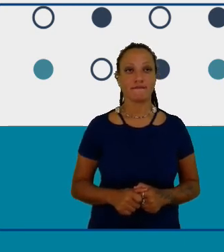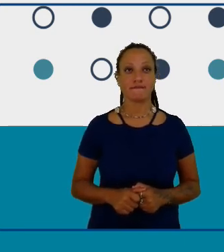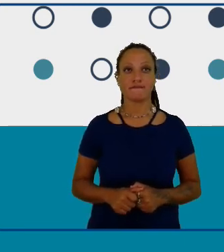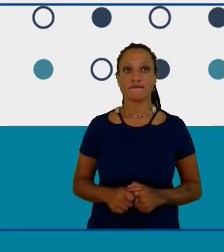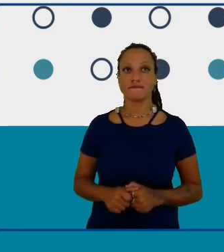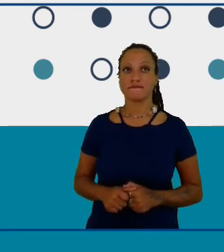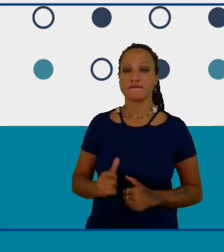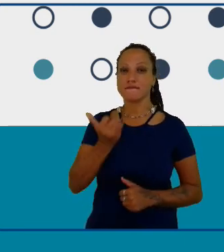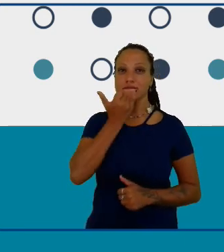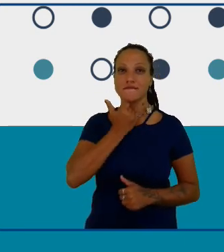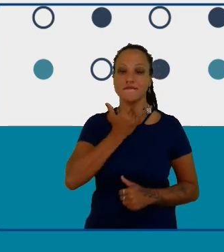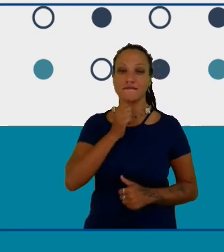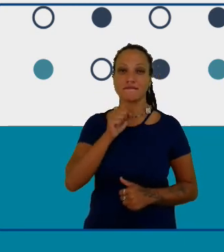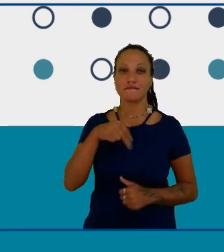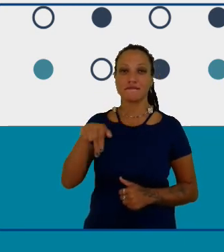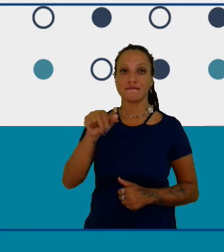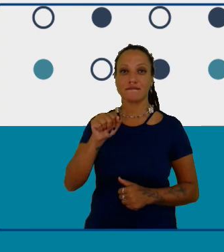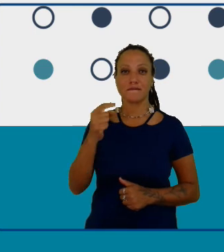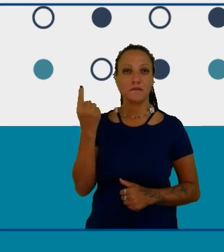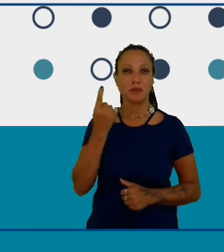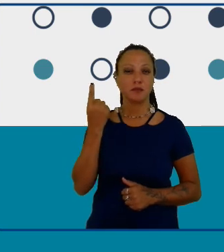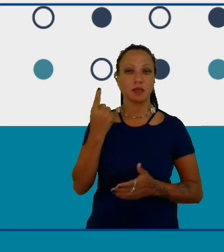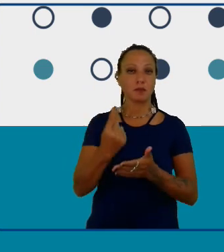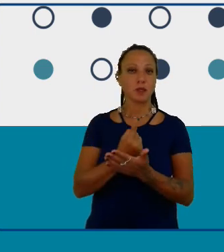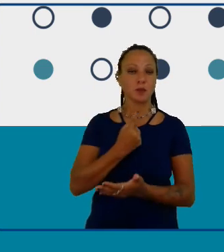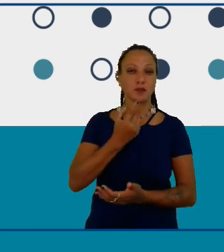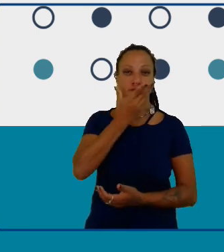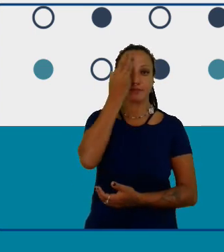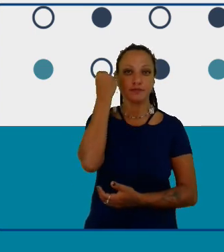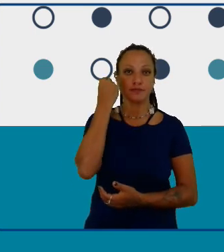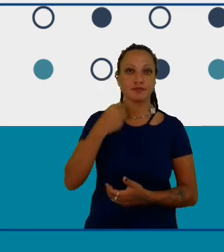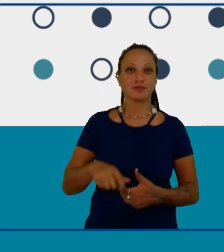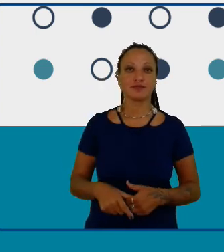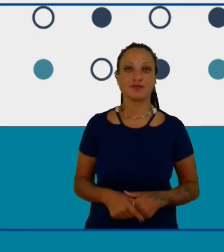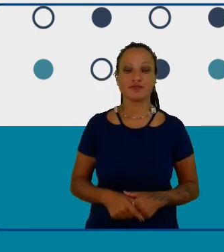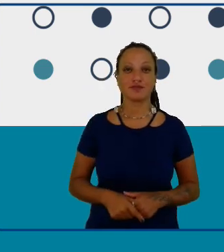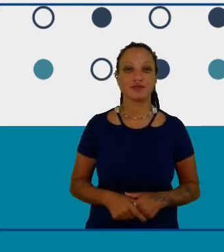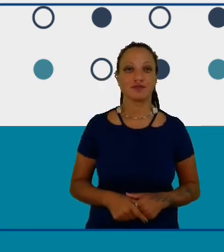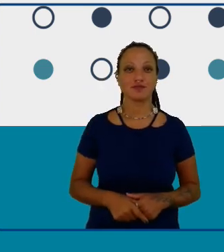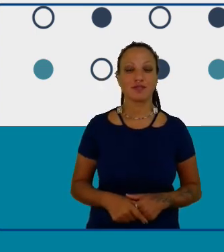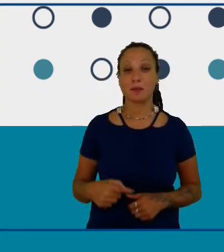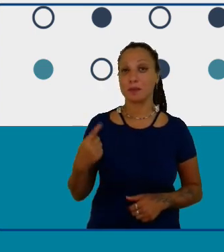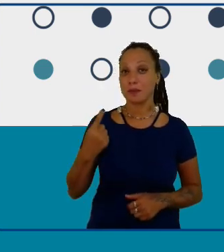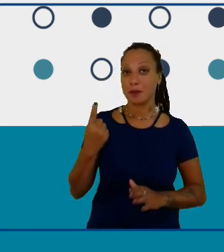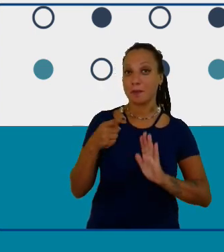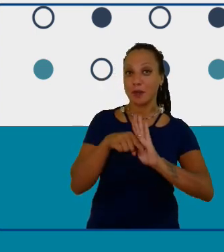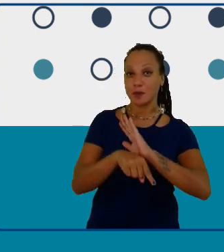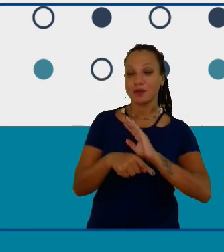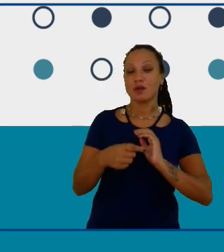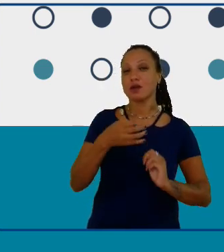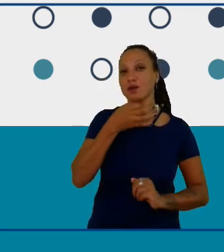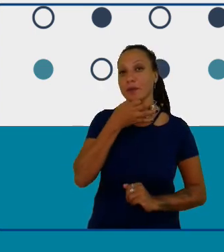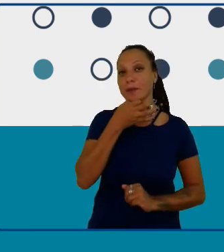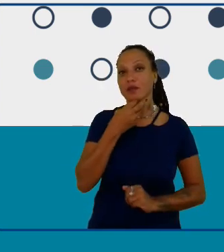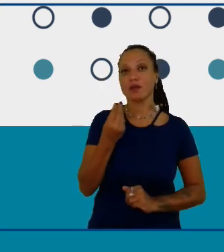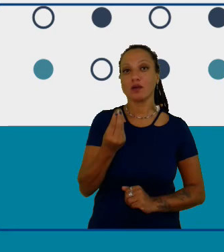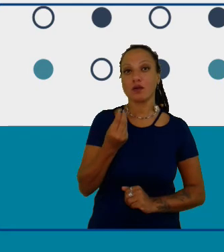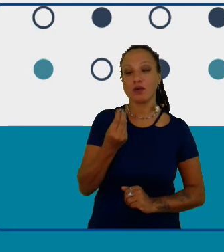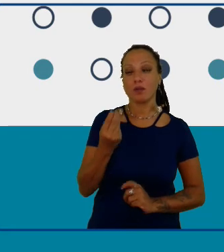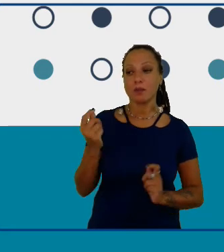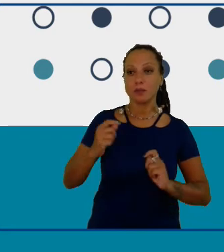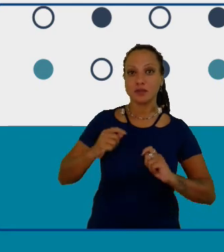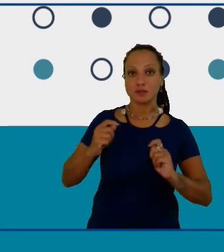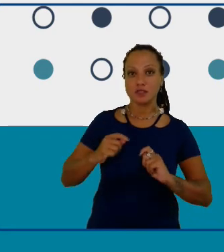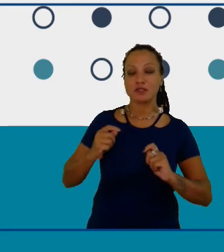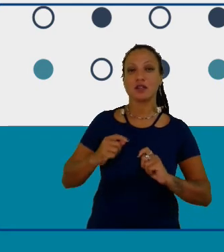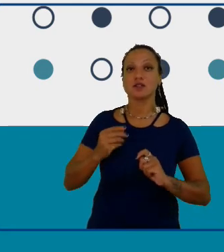Desculpa Ana é qual a primeira? esqueci A primeira é comentar um pouquinho sobre quais são as possibilidades e